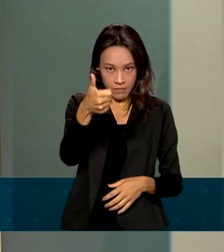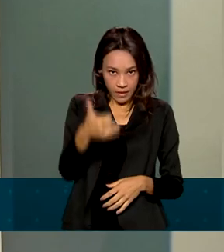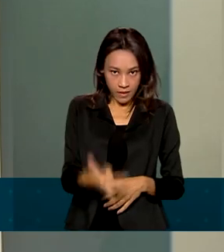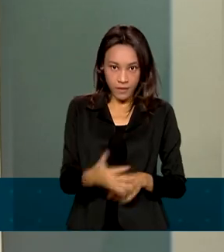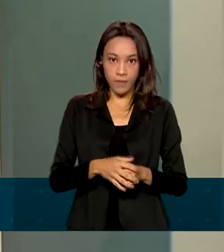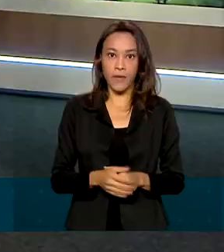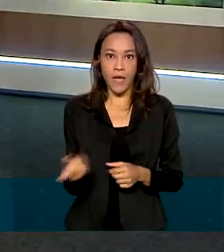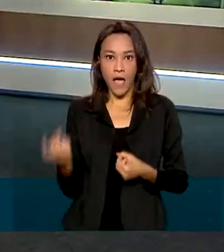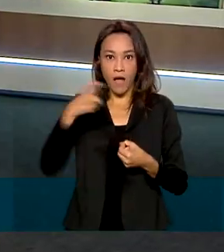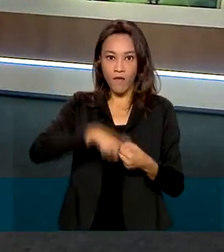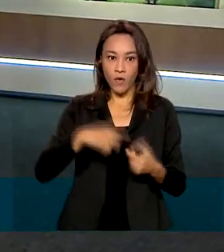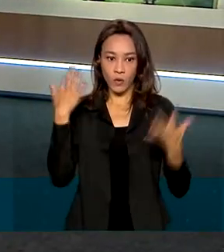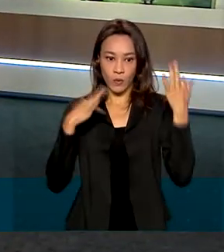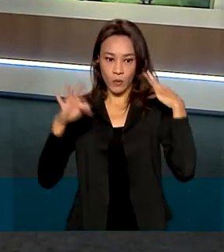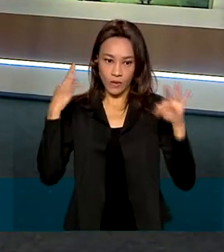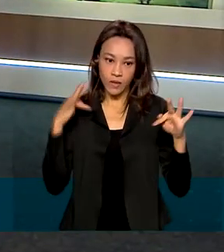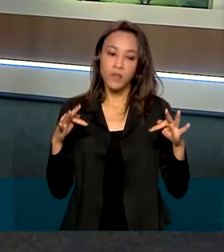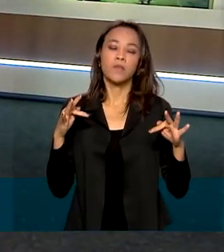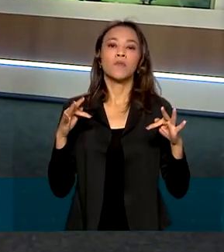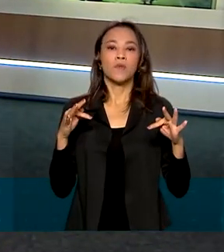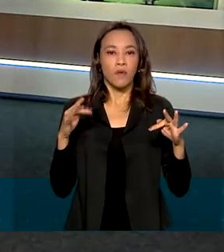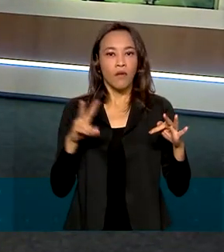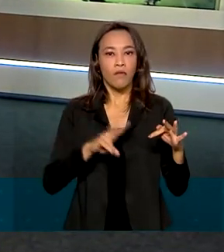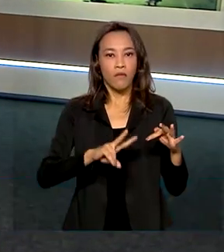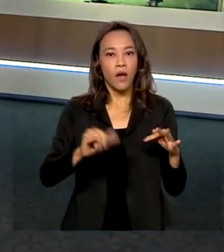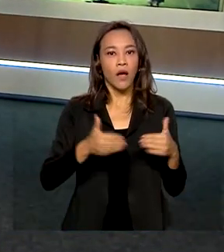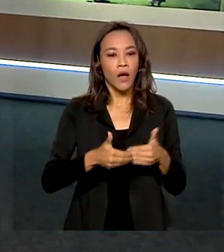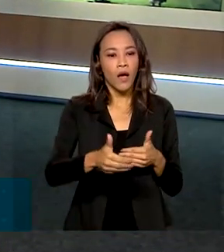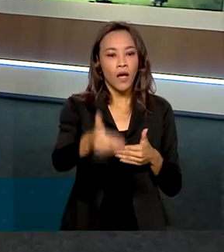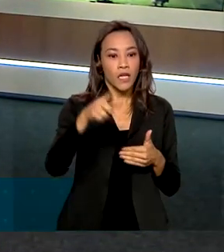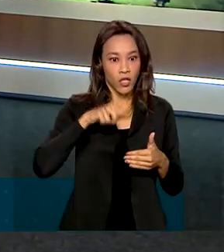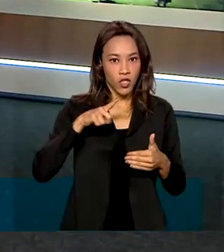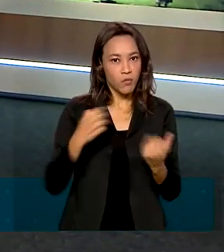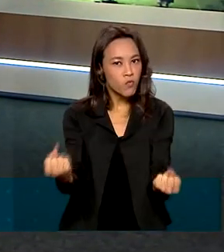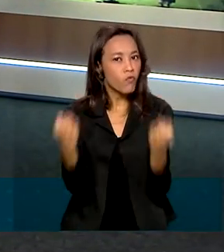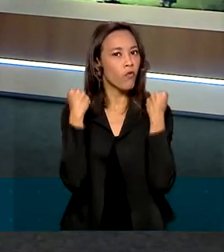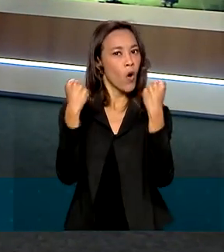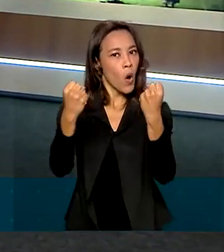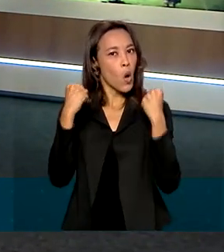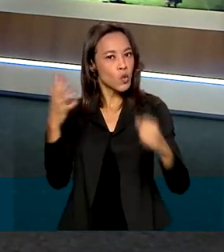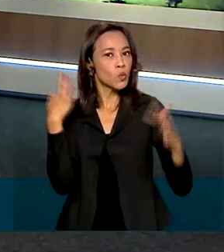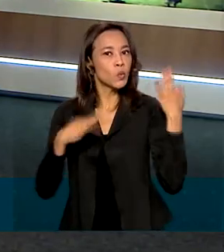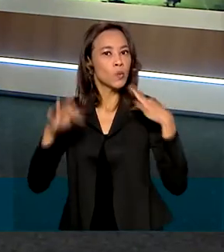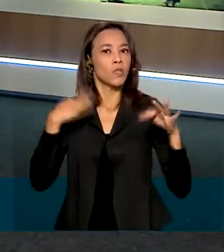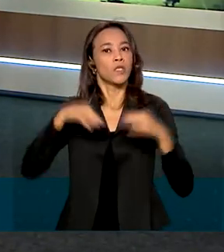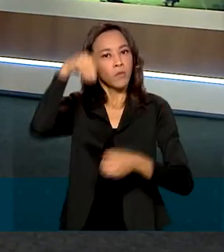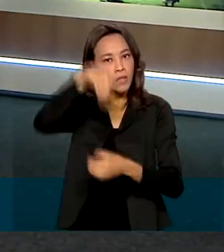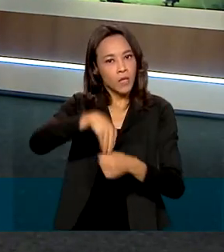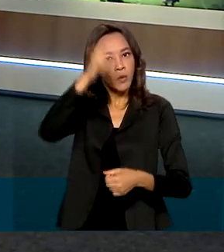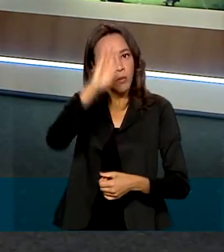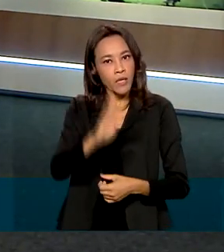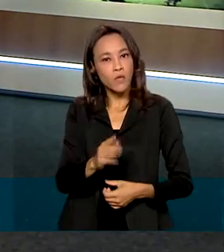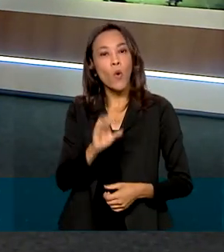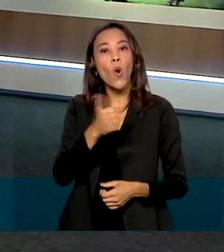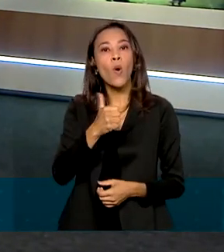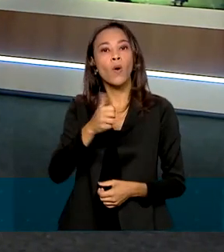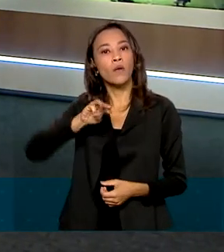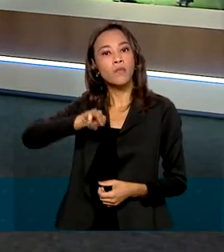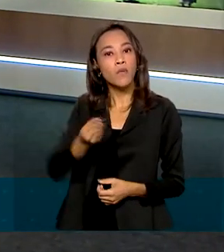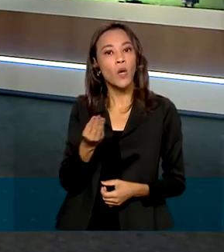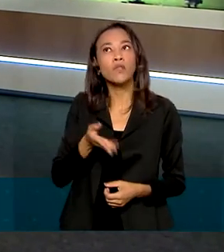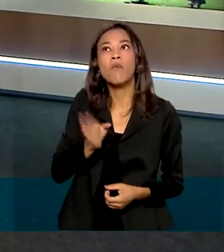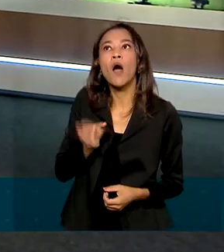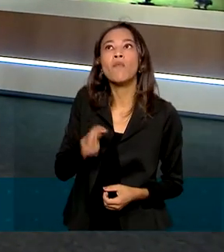ser enorme. Até porque nós temos um turismo interno fortíssimo, em torno de 11 milhões de turistas que